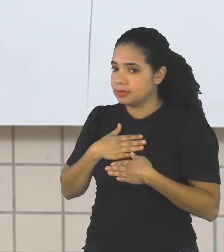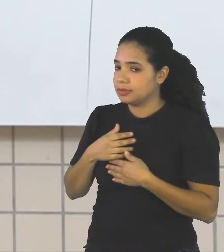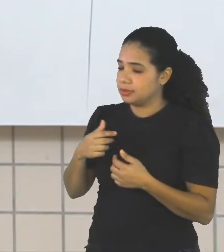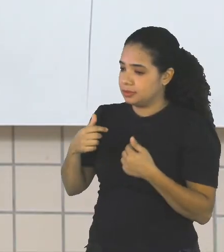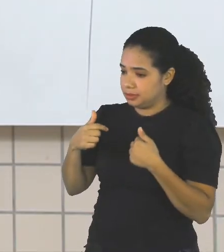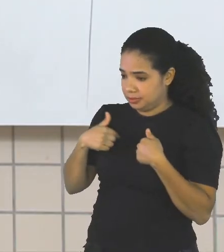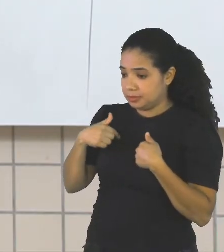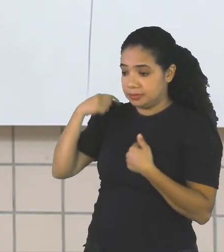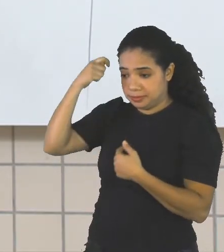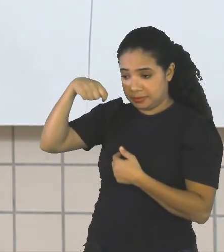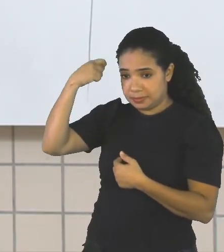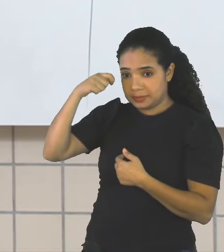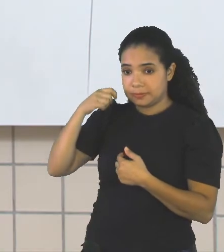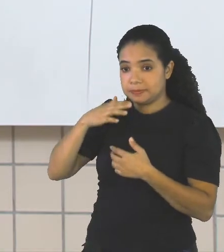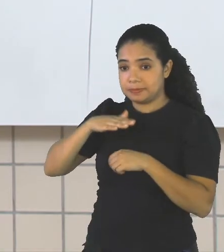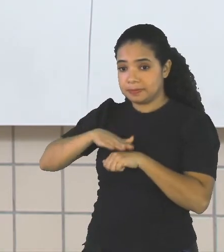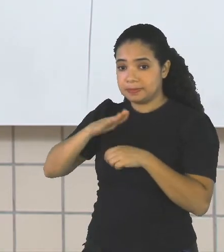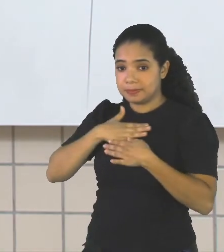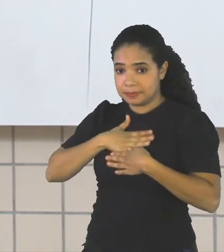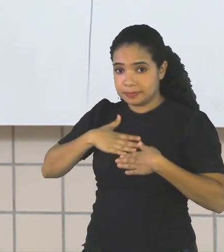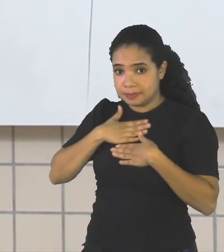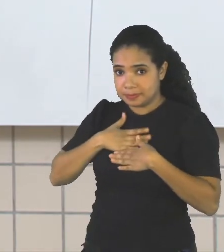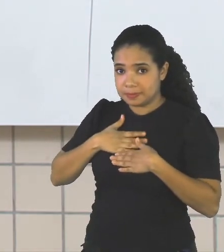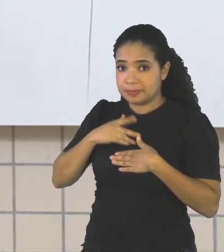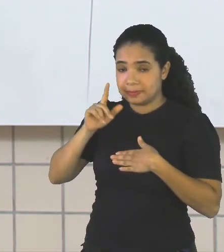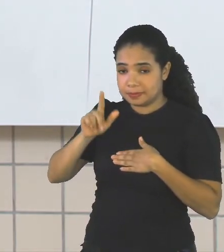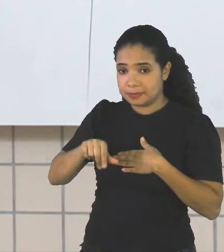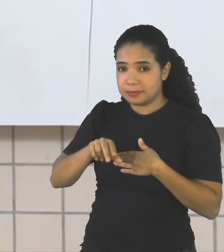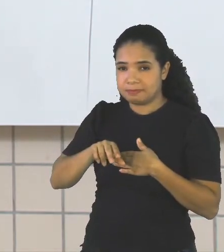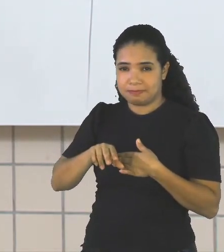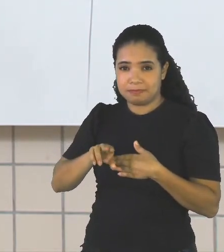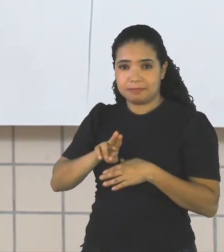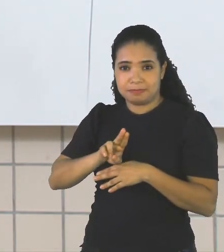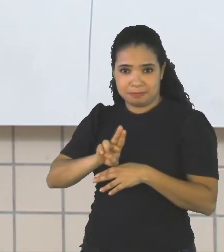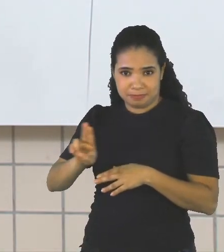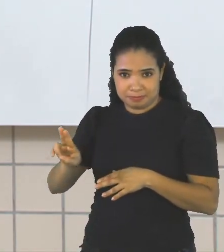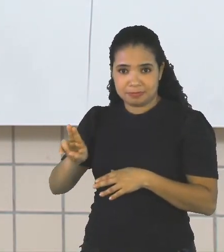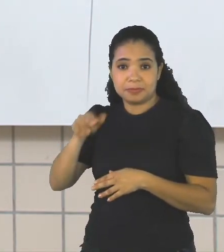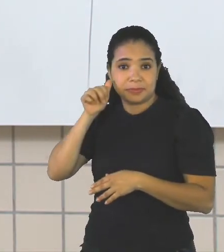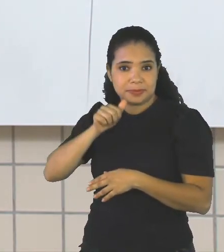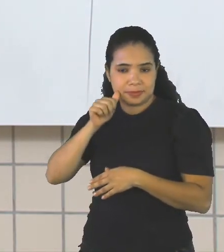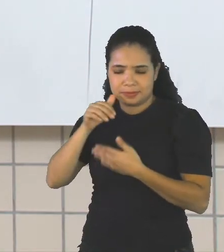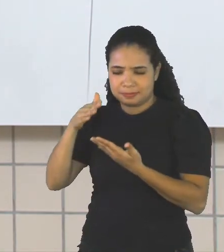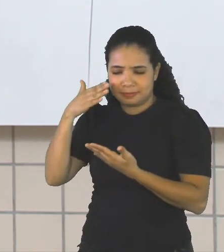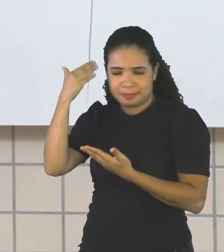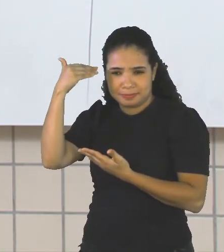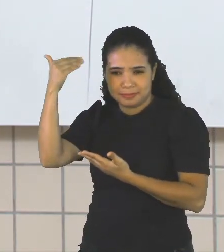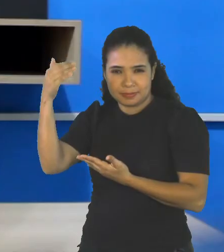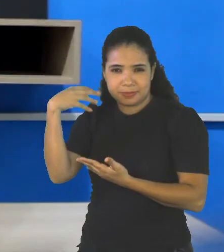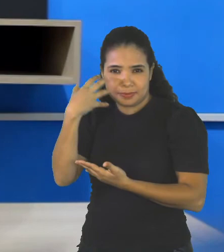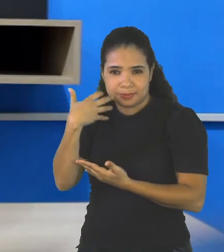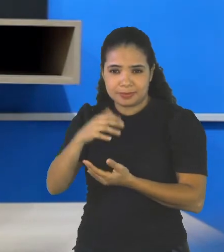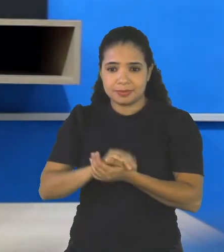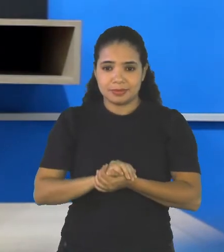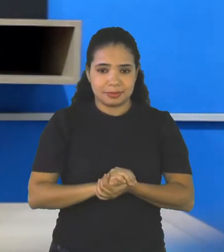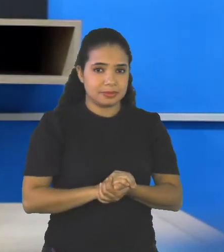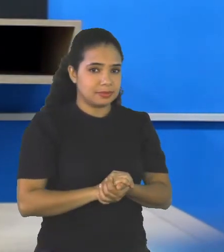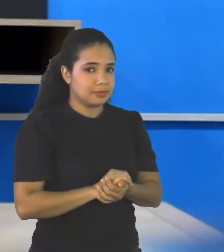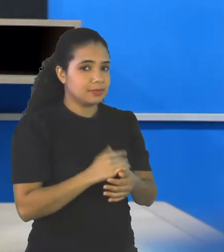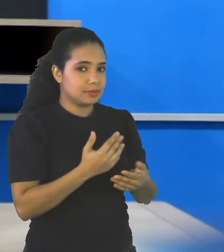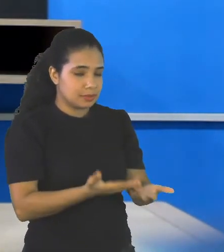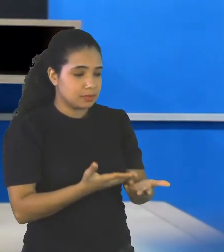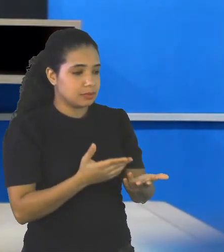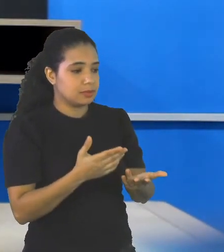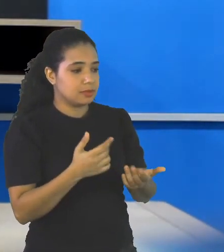Great Student Sarah Where Was She Born She Was Born